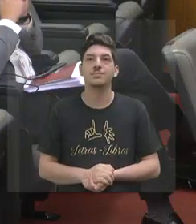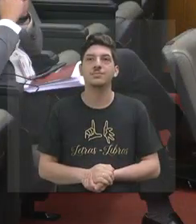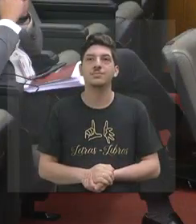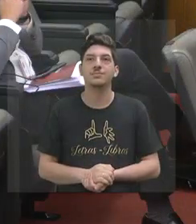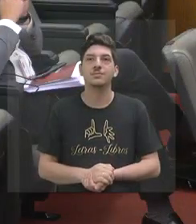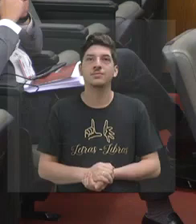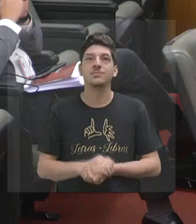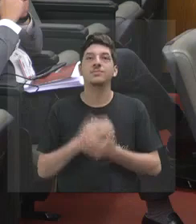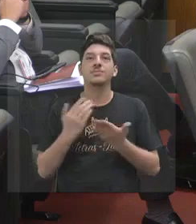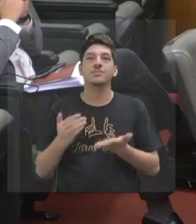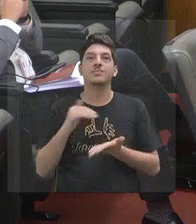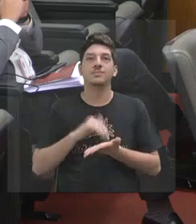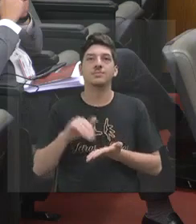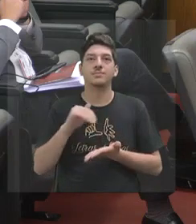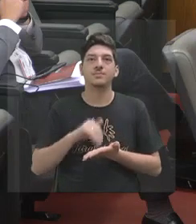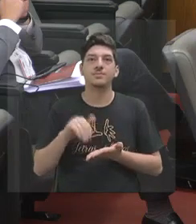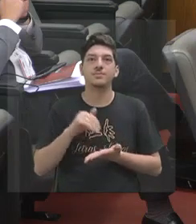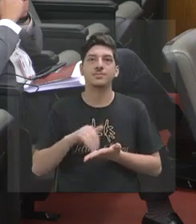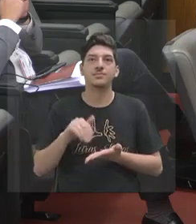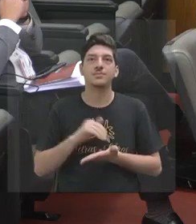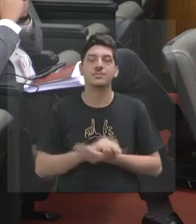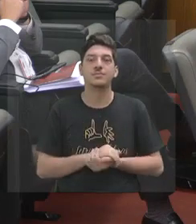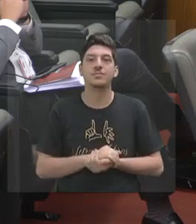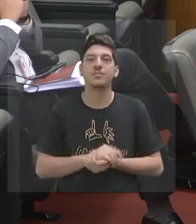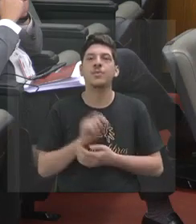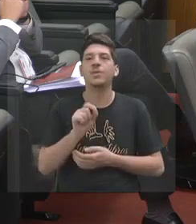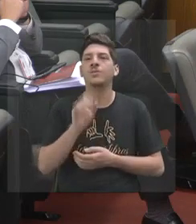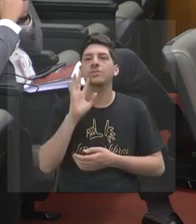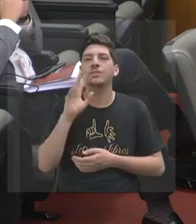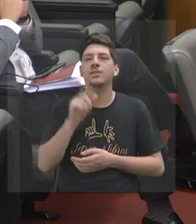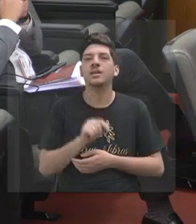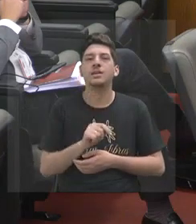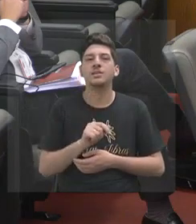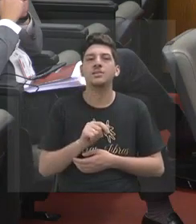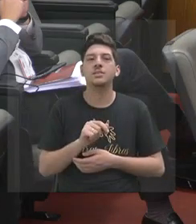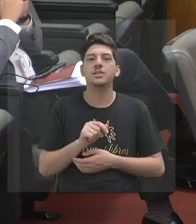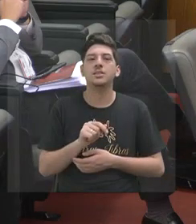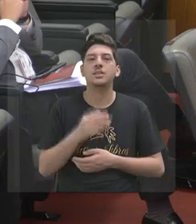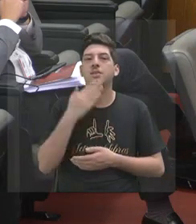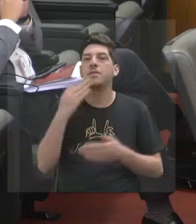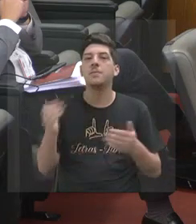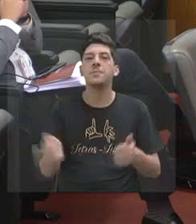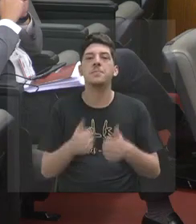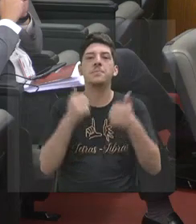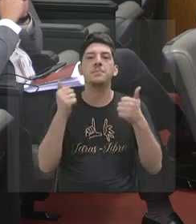Secretário, o que o senhor considera que teve as melhores